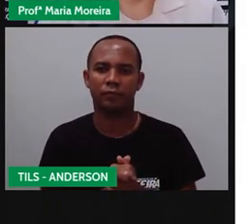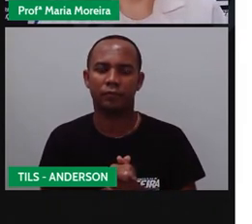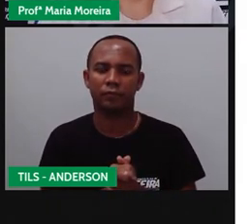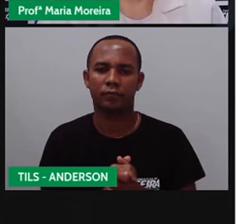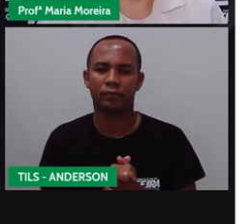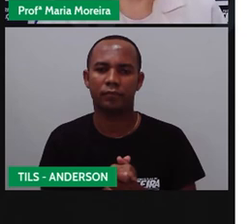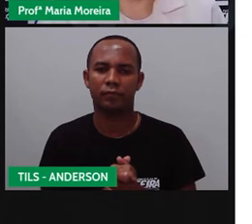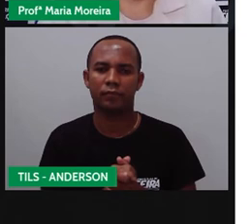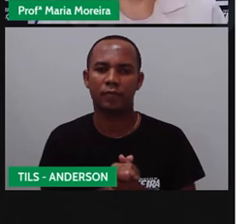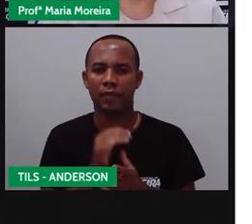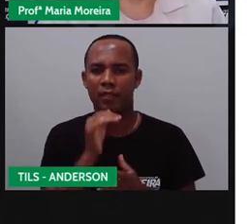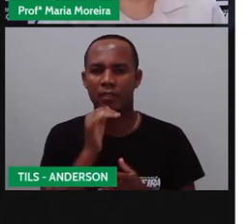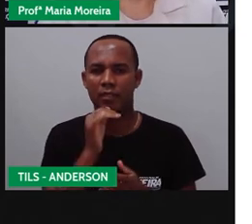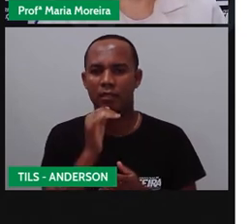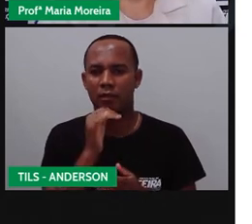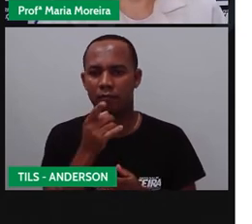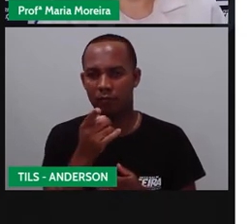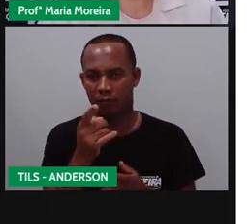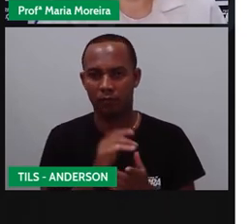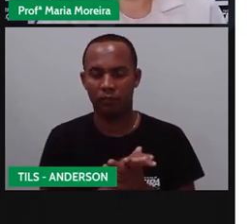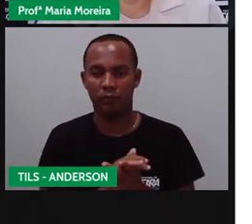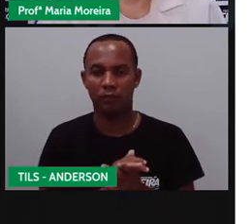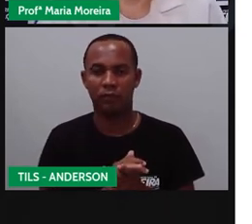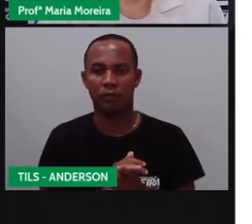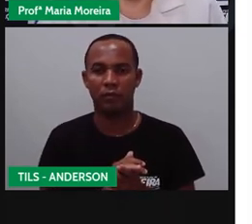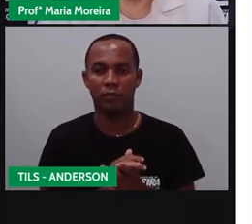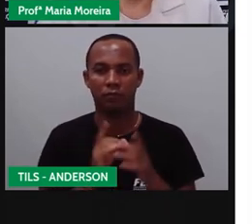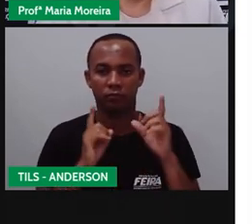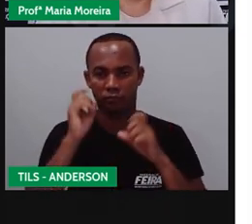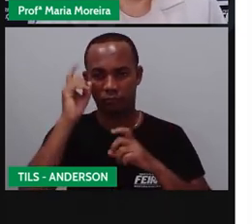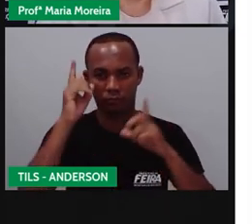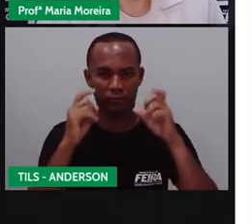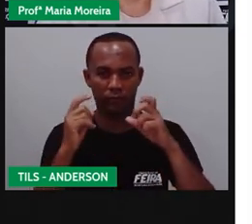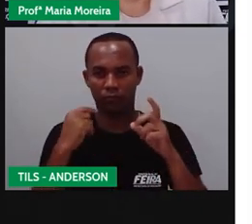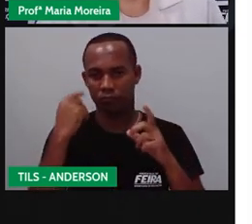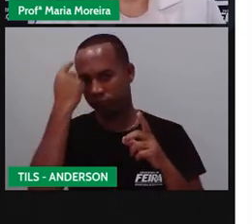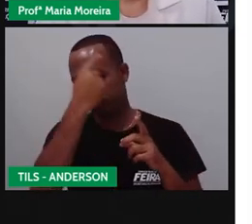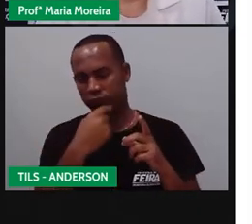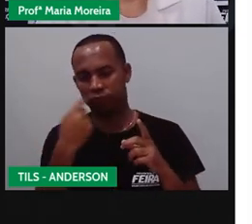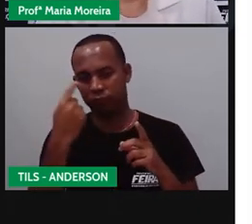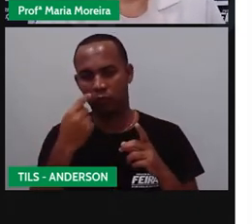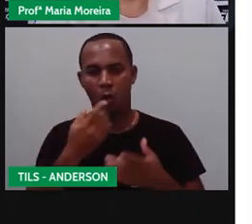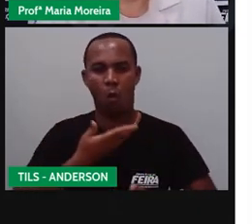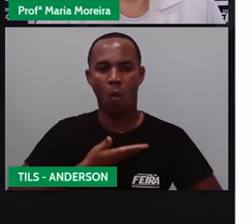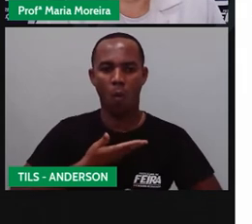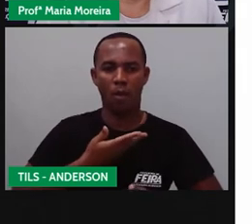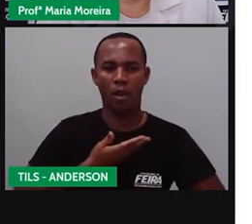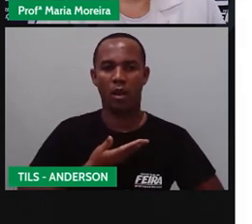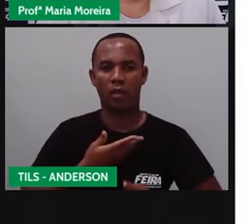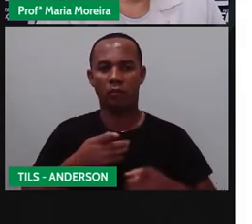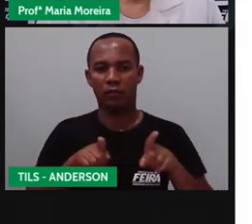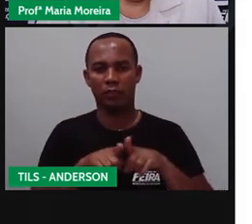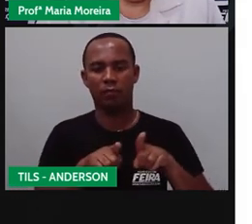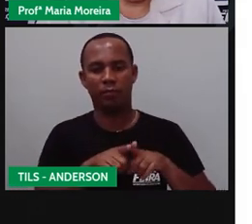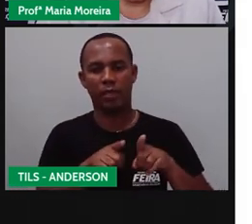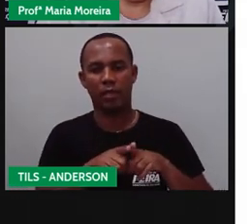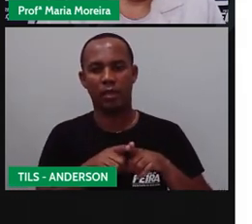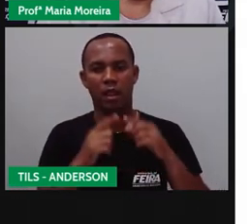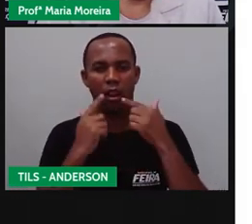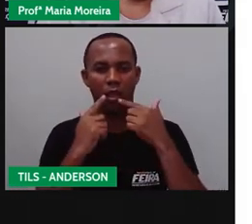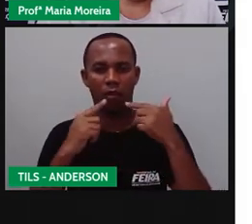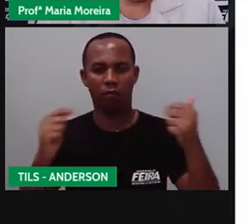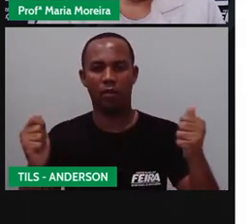Bom, os gestos, né? E a expressão corporal também são classificados como uma linguagem não verbal,